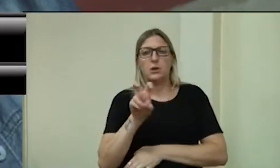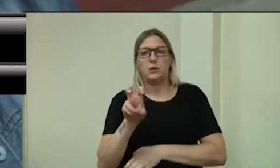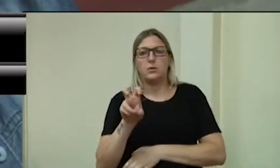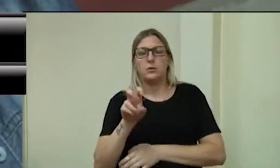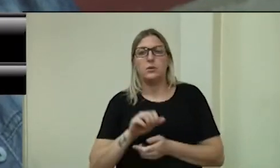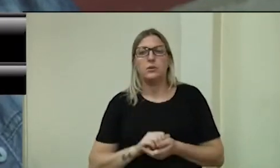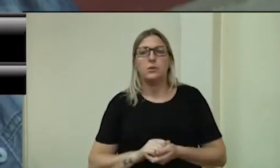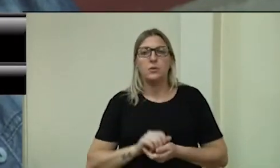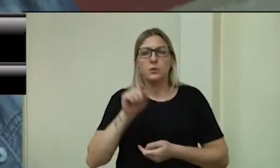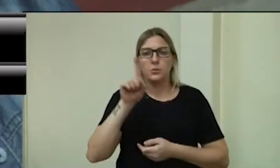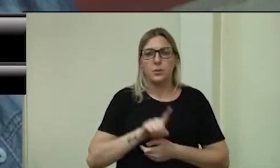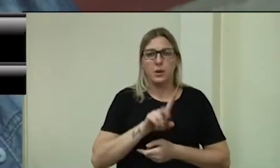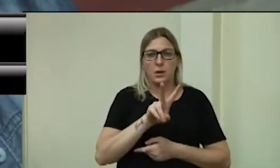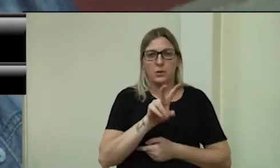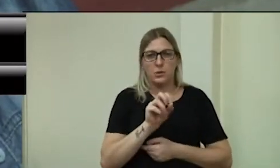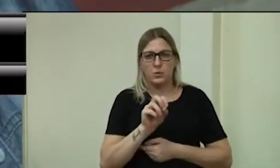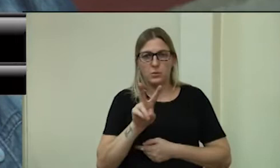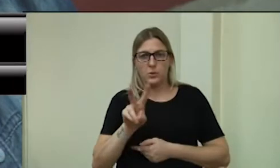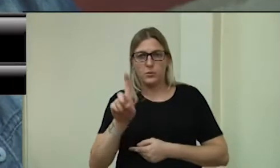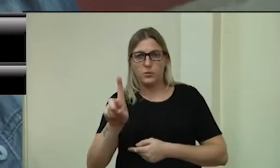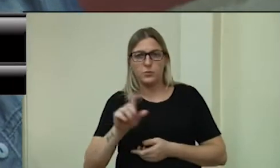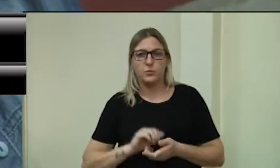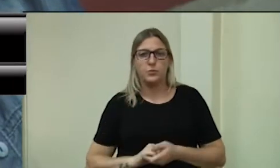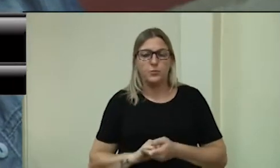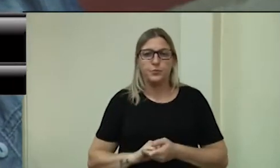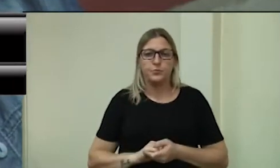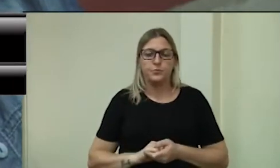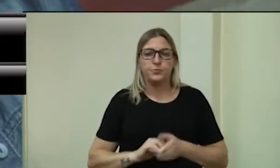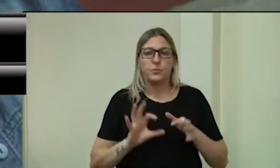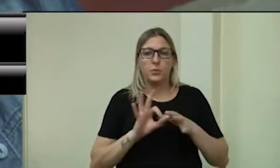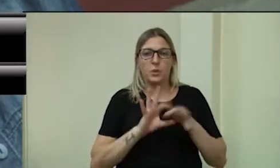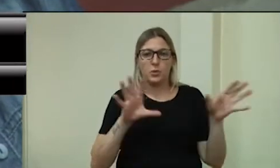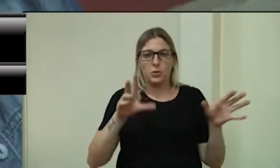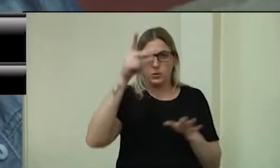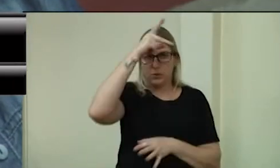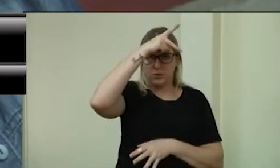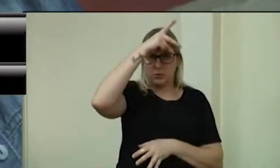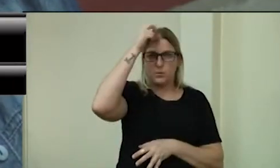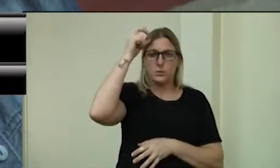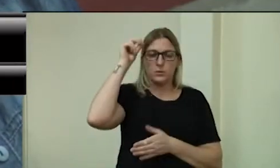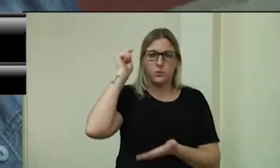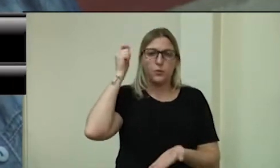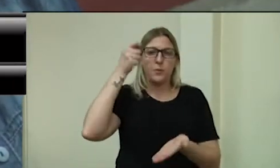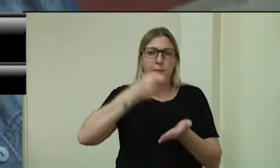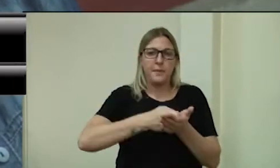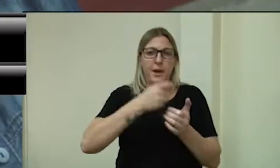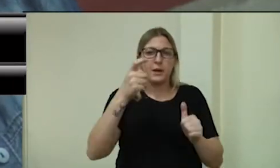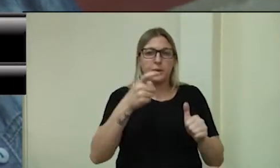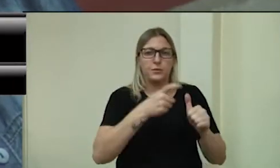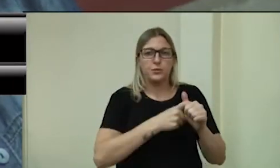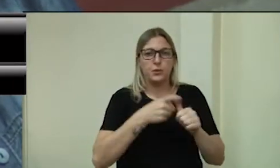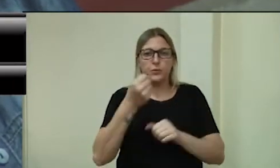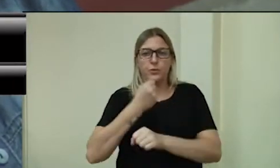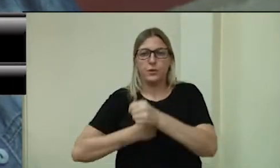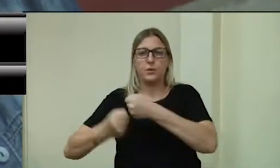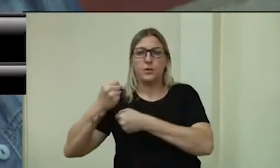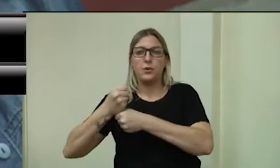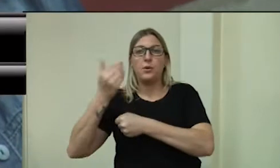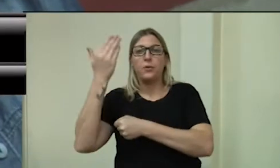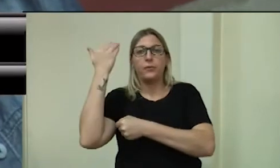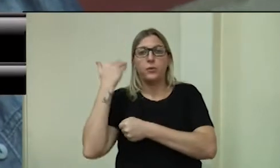número 25 de 2021. Autoriza o Poder Executivo a quitar dívidas de exercícios anteriores